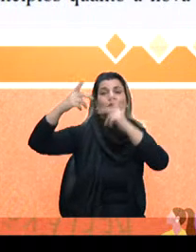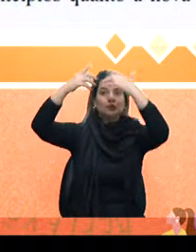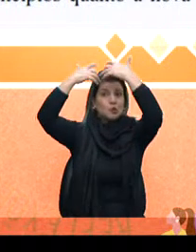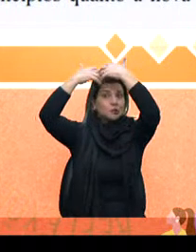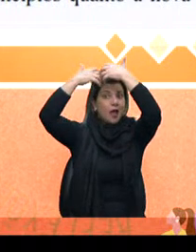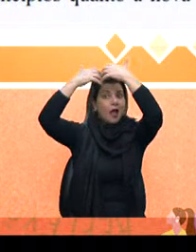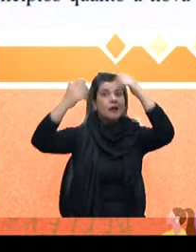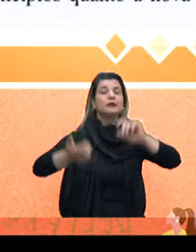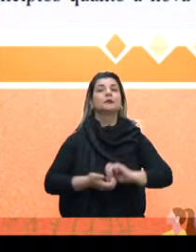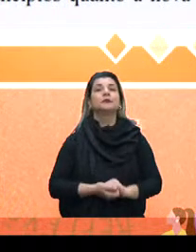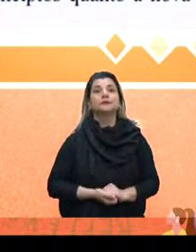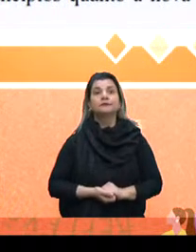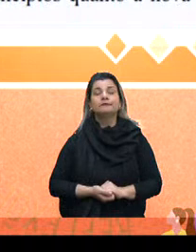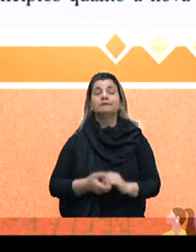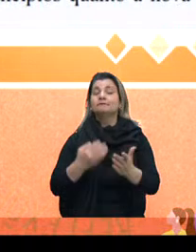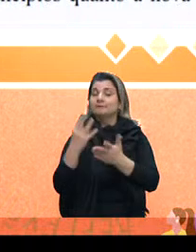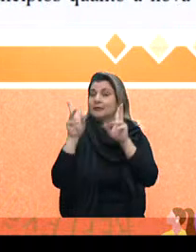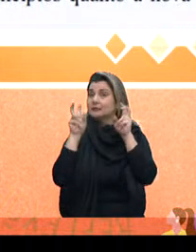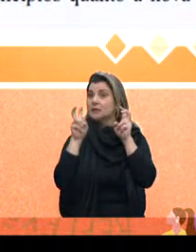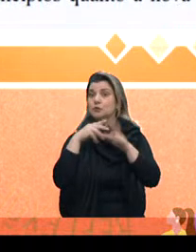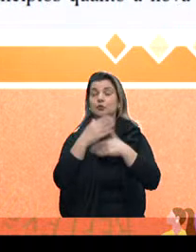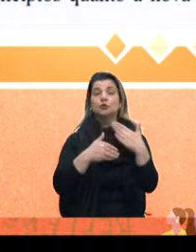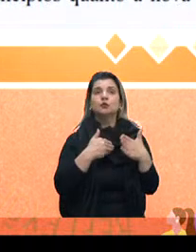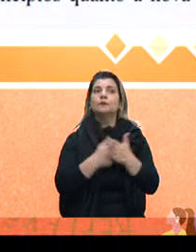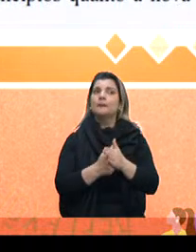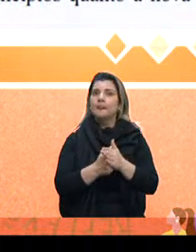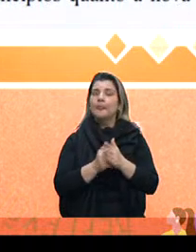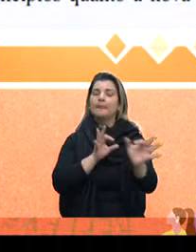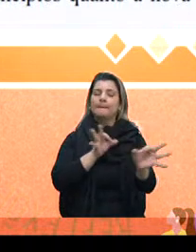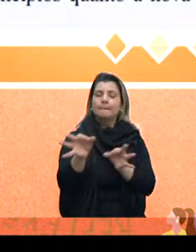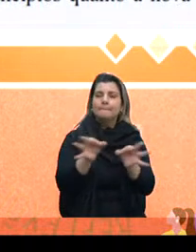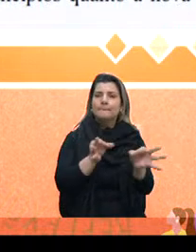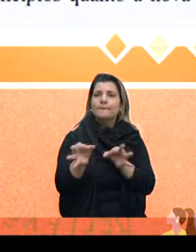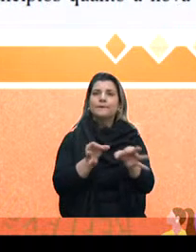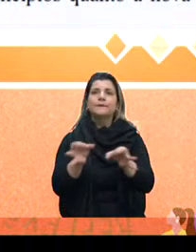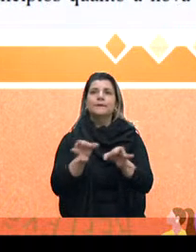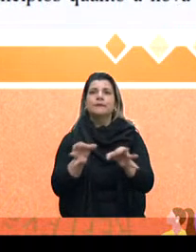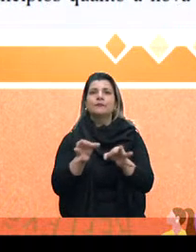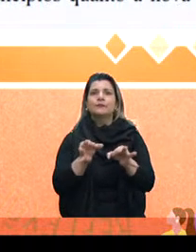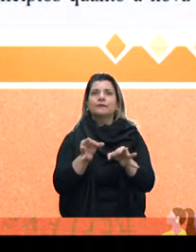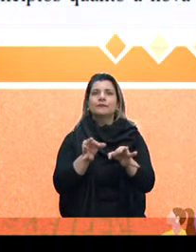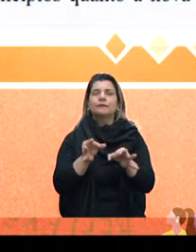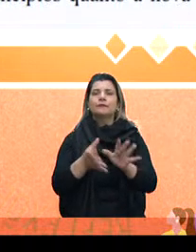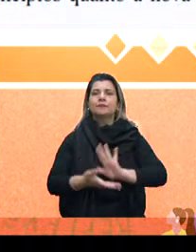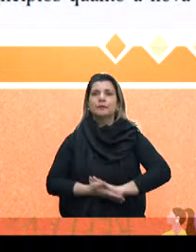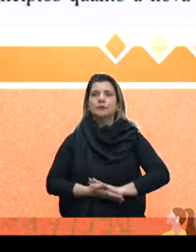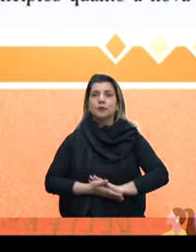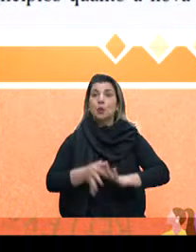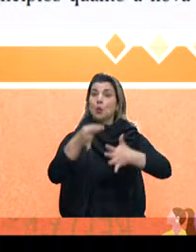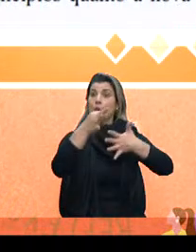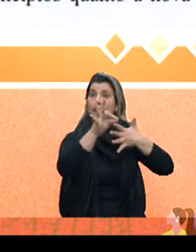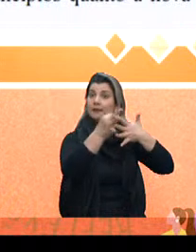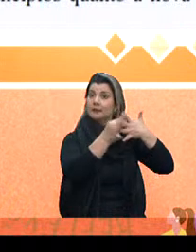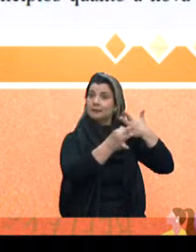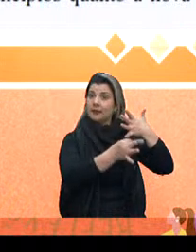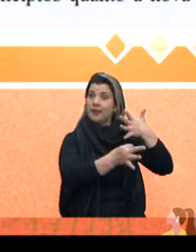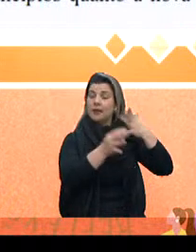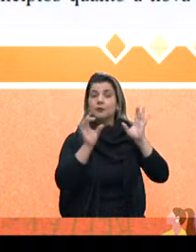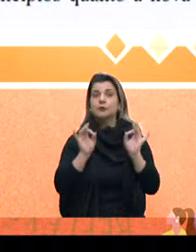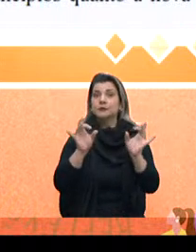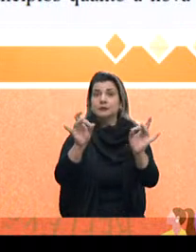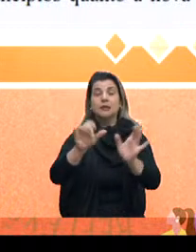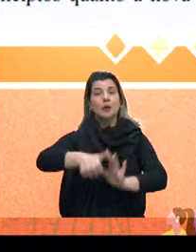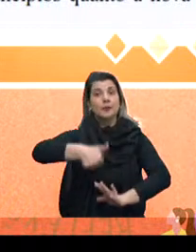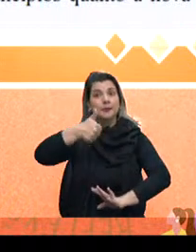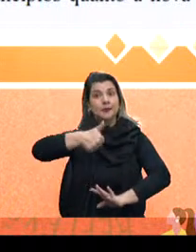essas questões todas, elas seriam organizadas num grande ranking, que seria um critério especial para a